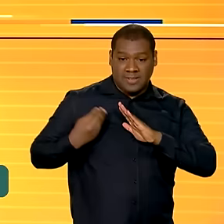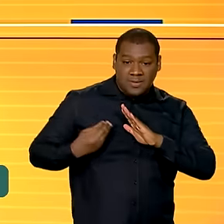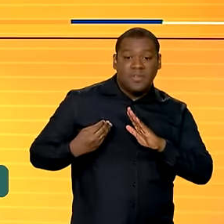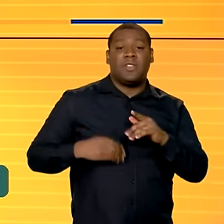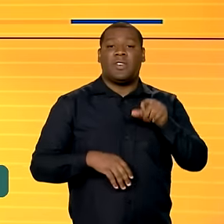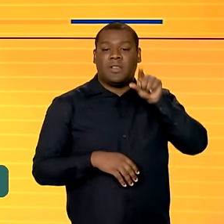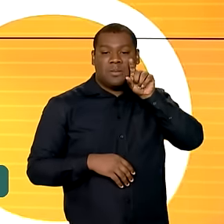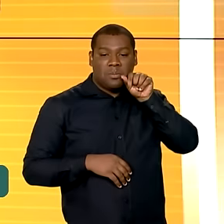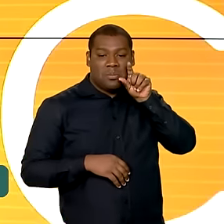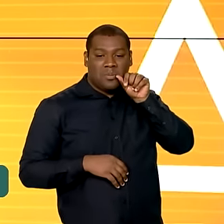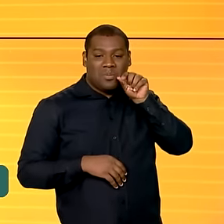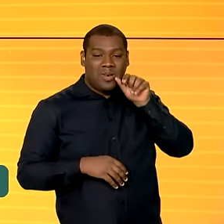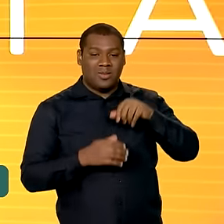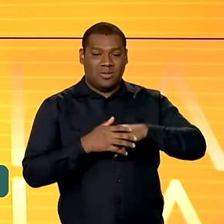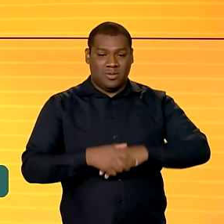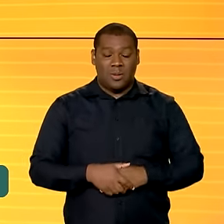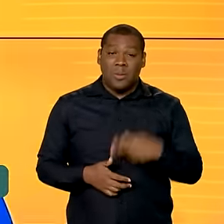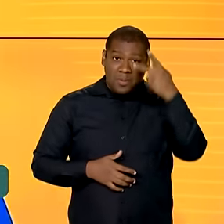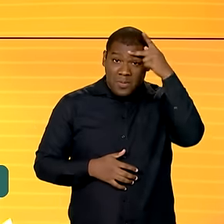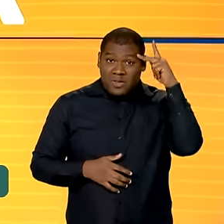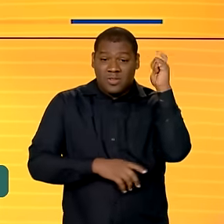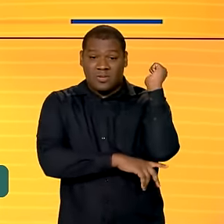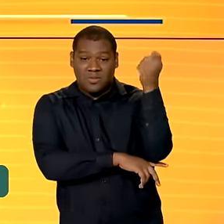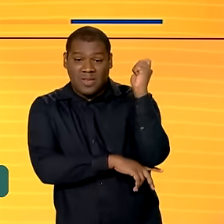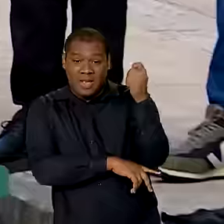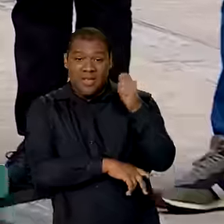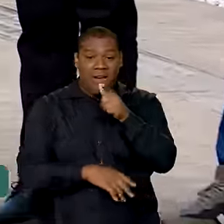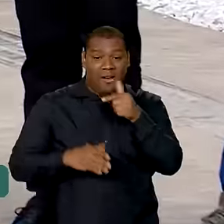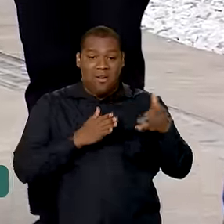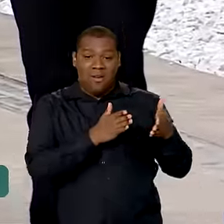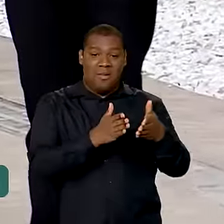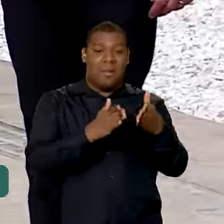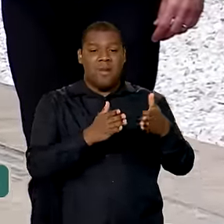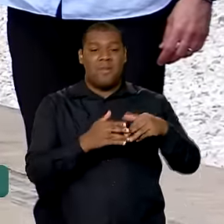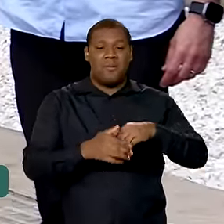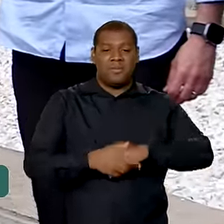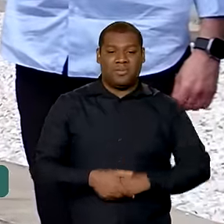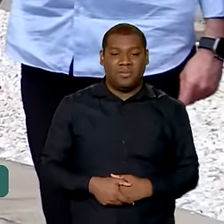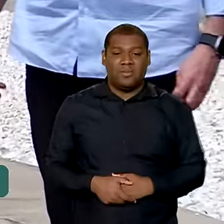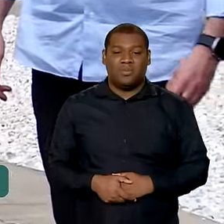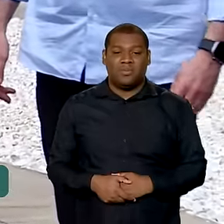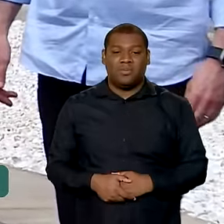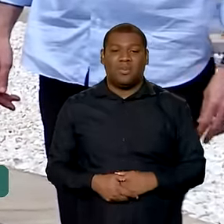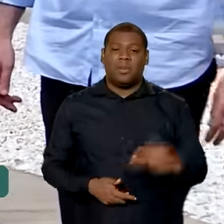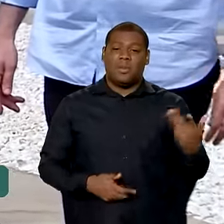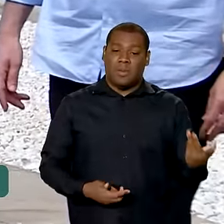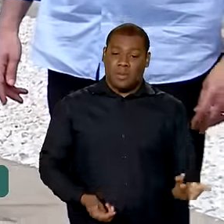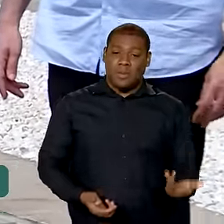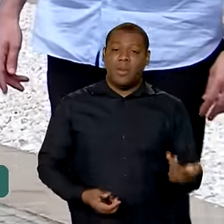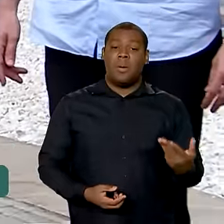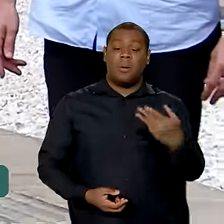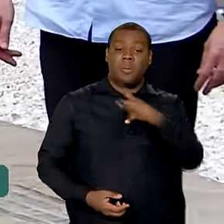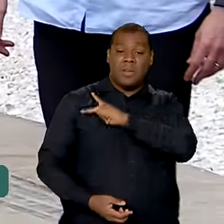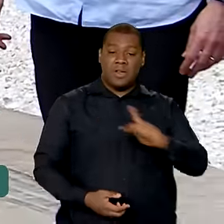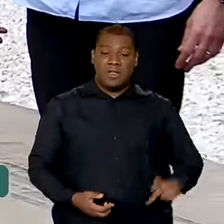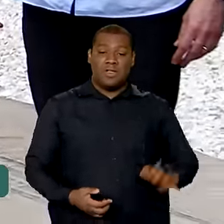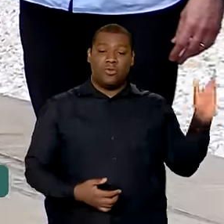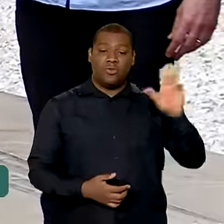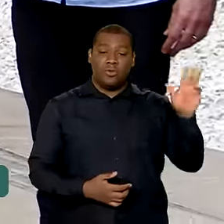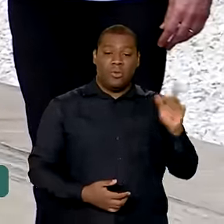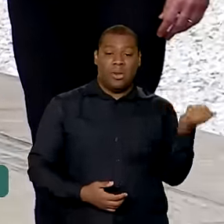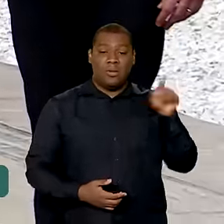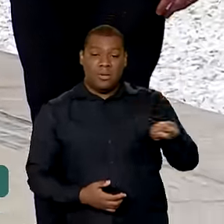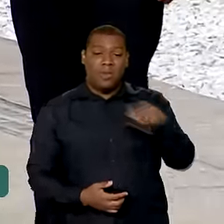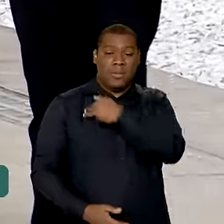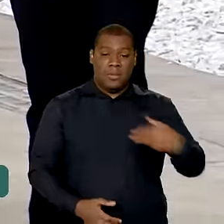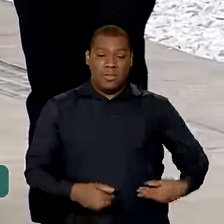Maceió. A maioria pescadores ribeirinhos. Acompanhado do ministro das cidades, Jader Filho, o